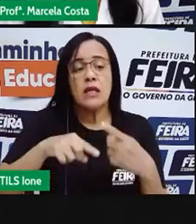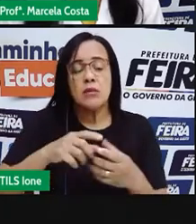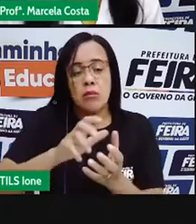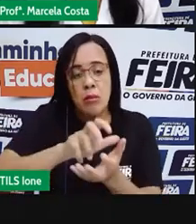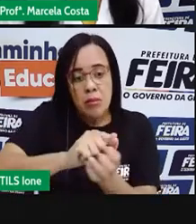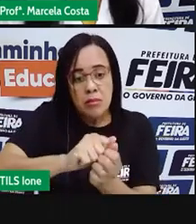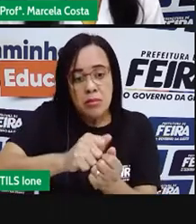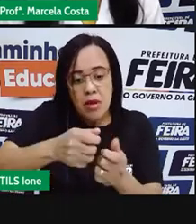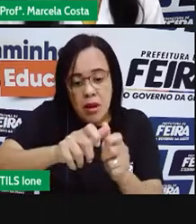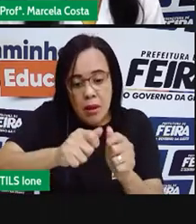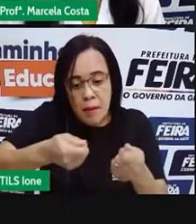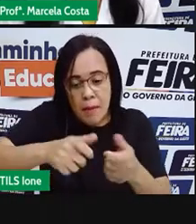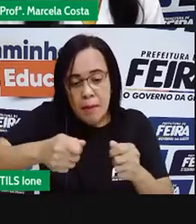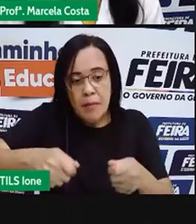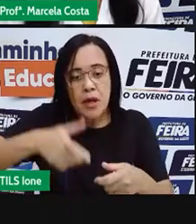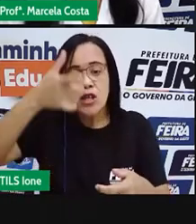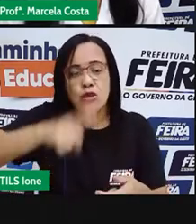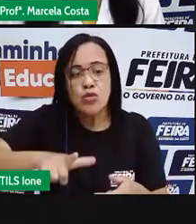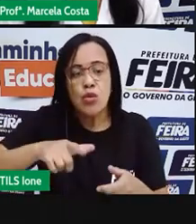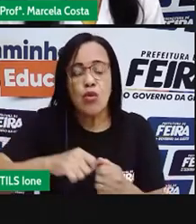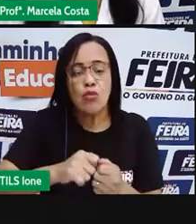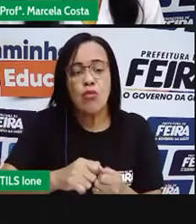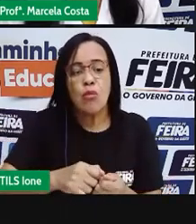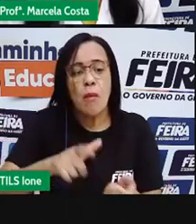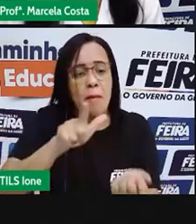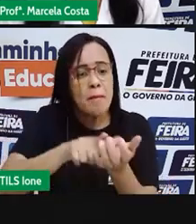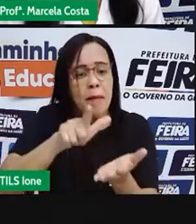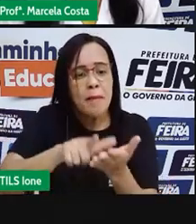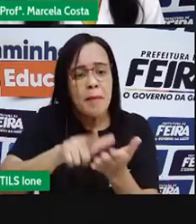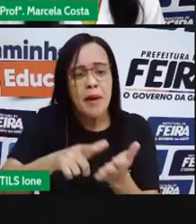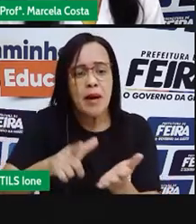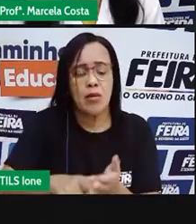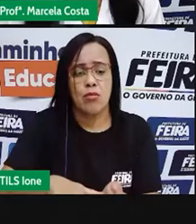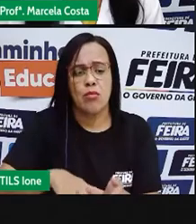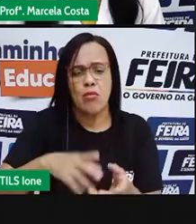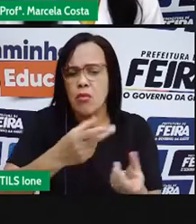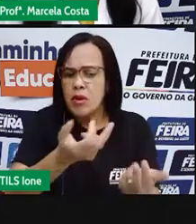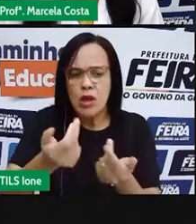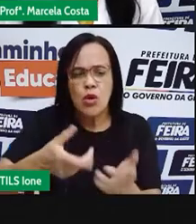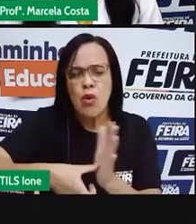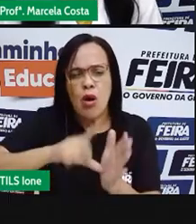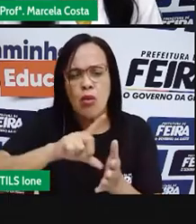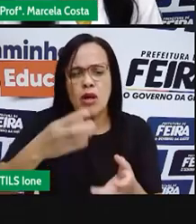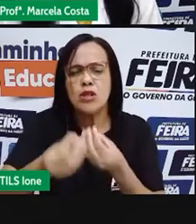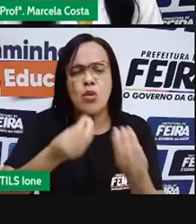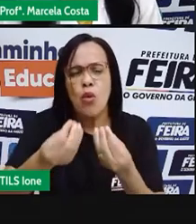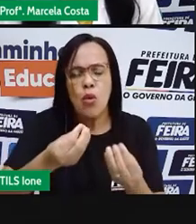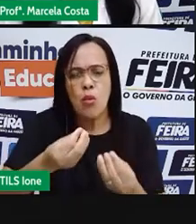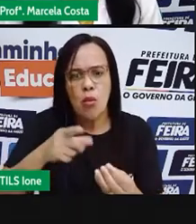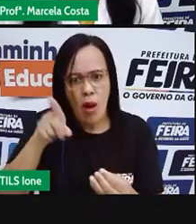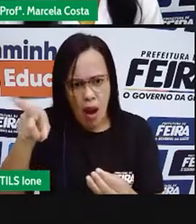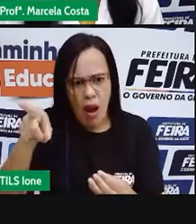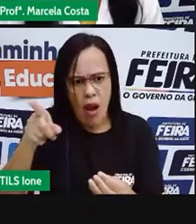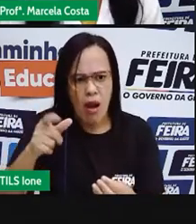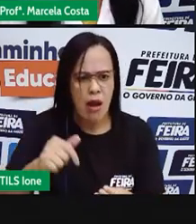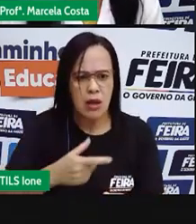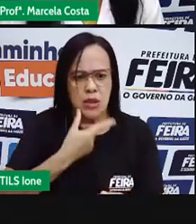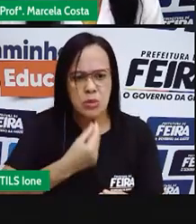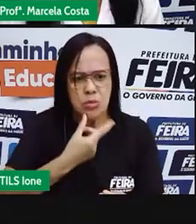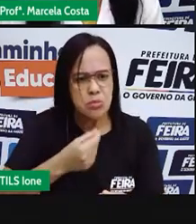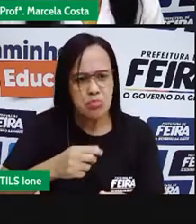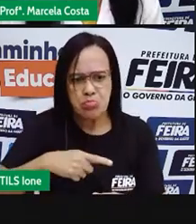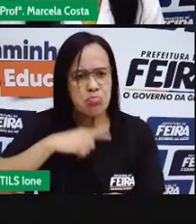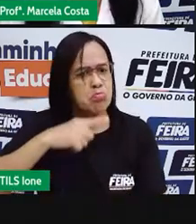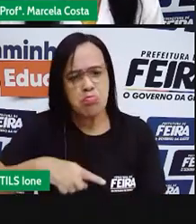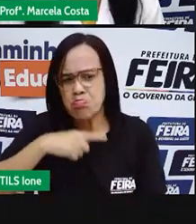desamassar esse papel, Lucas, disse a professora. Ah, o Lucas não conseguiu. Lucas tentou,